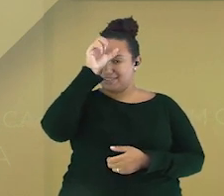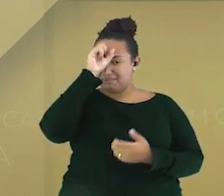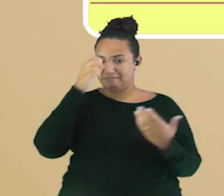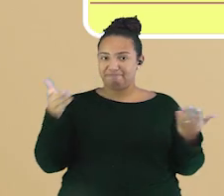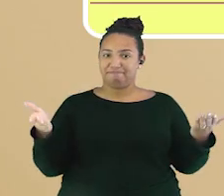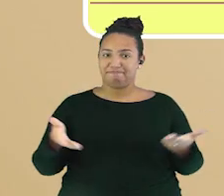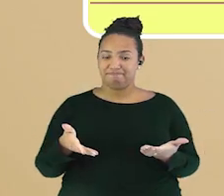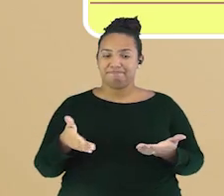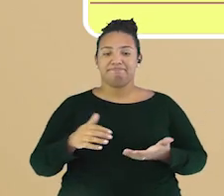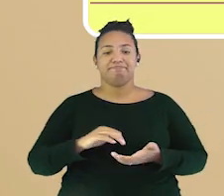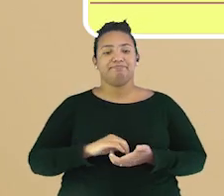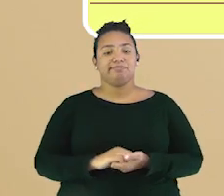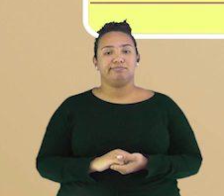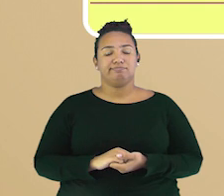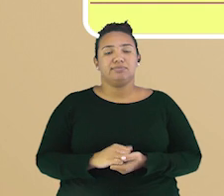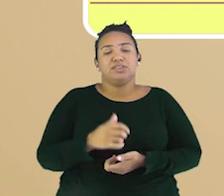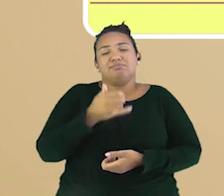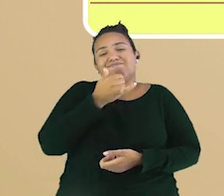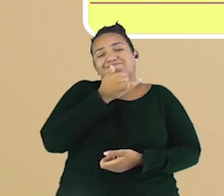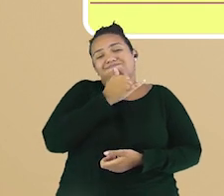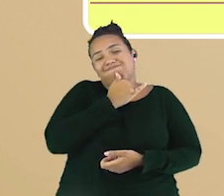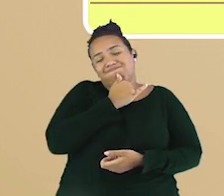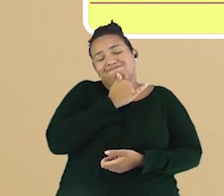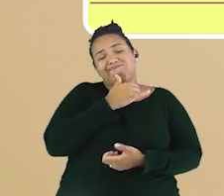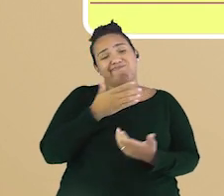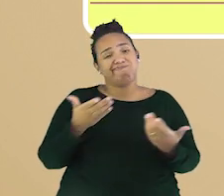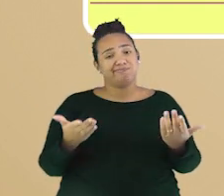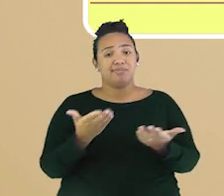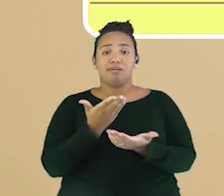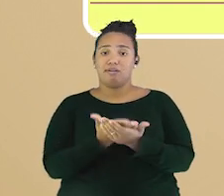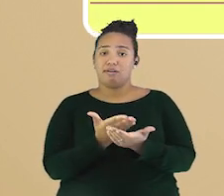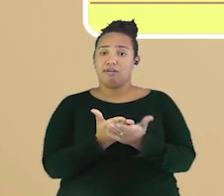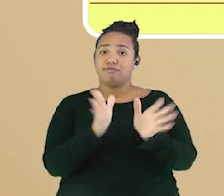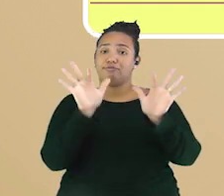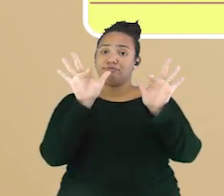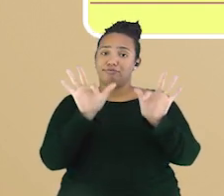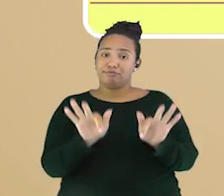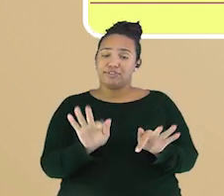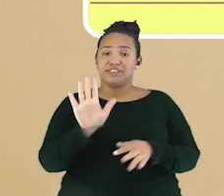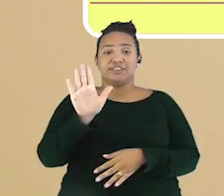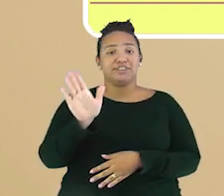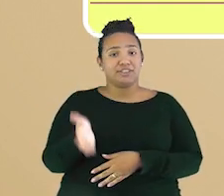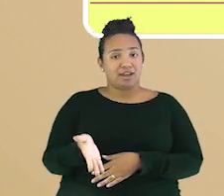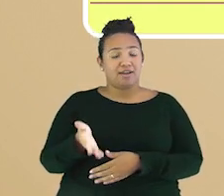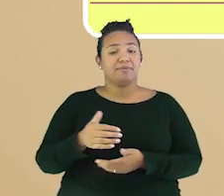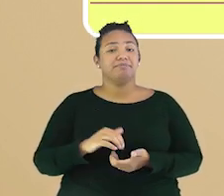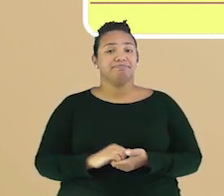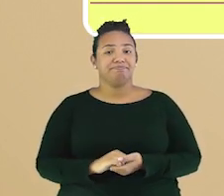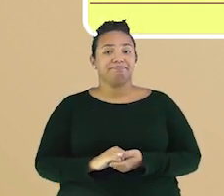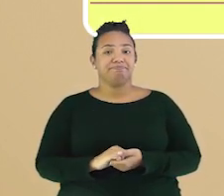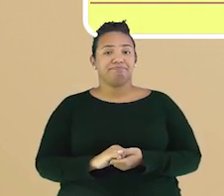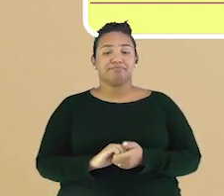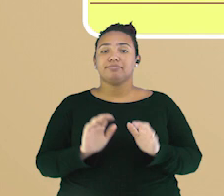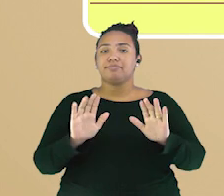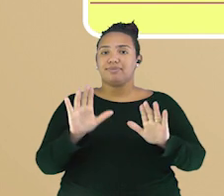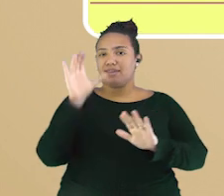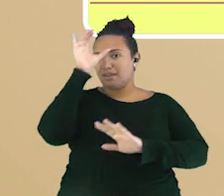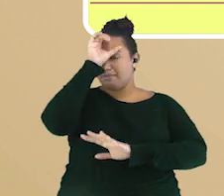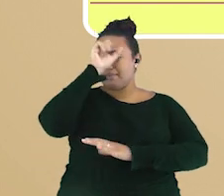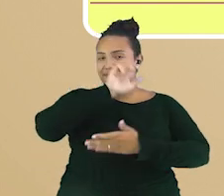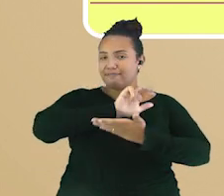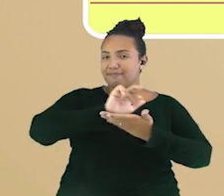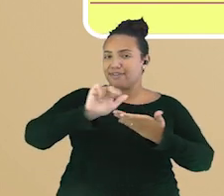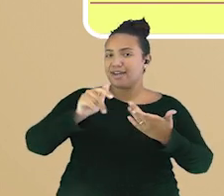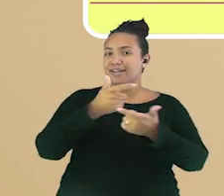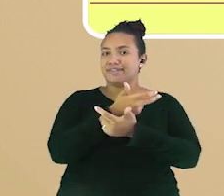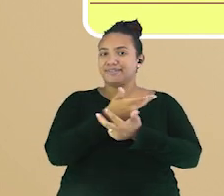aula... Poxa, crianças, que pena. A nossa aula está chegando ao fim, mas aprendemos muitas coisas novas, não é